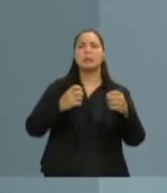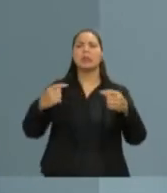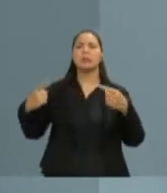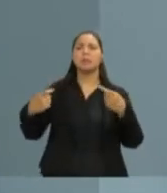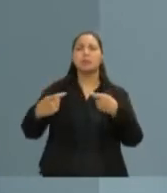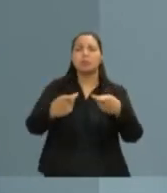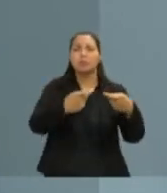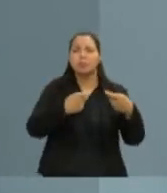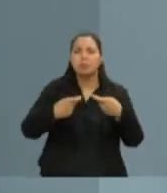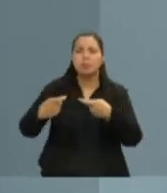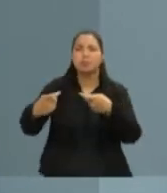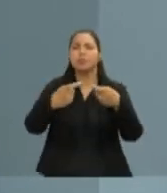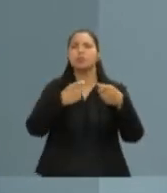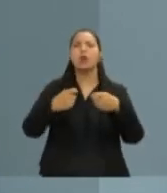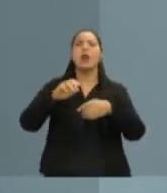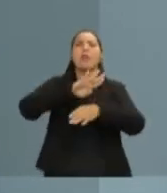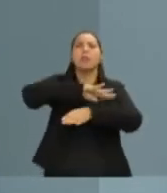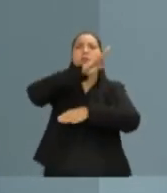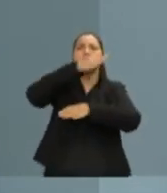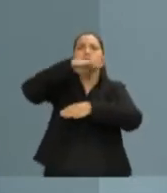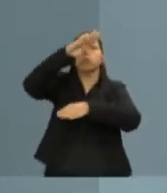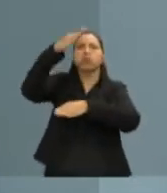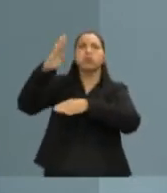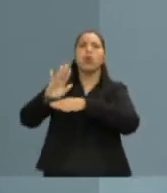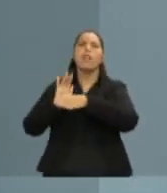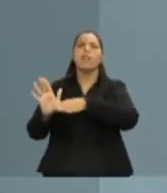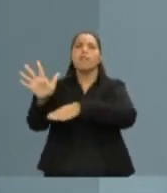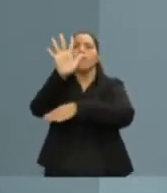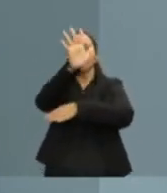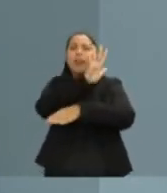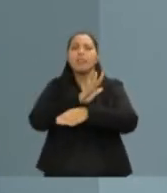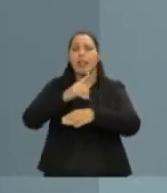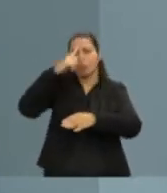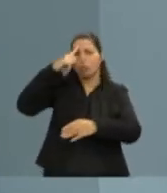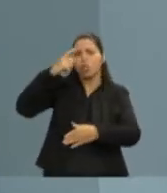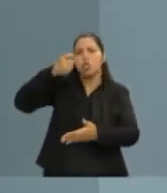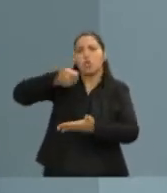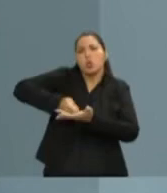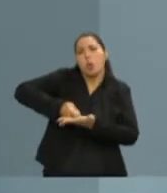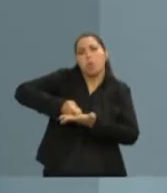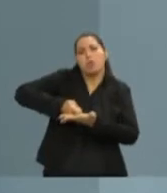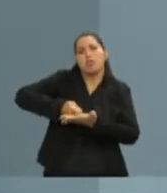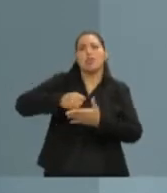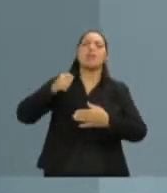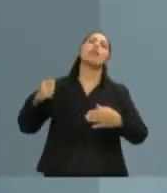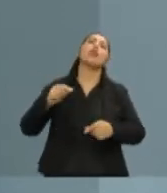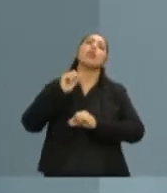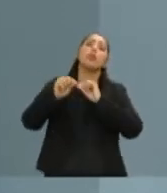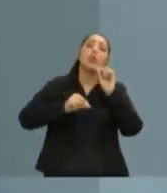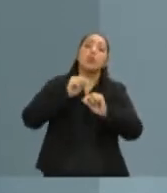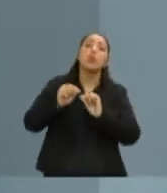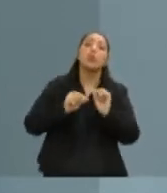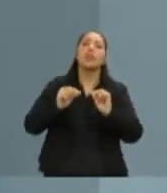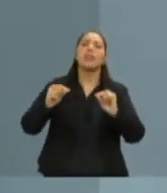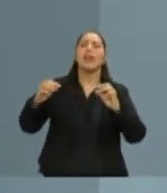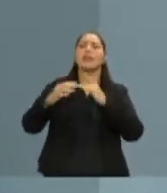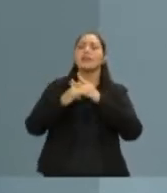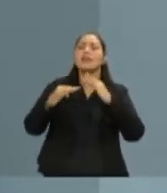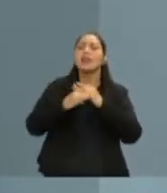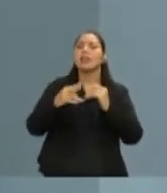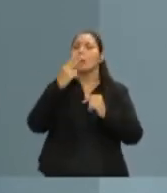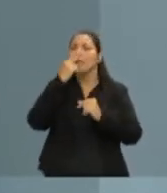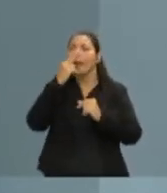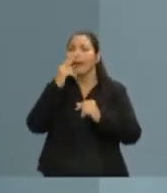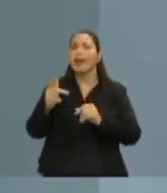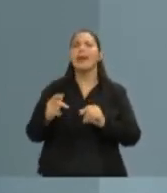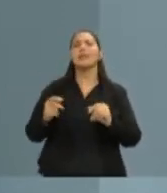tentam imputar e tentam colocar o domínio territorial sobre a cidade. Traficantes que querem se estabelecer e que têm um poder paralelo, infelizmente,